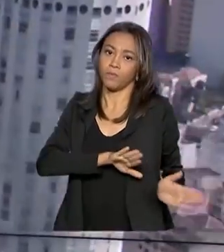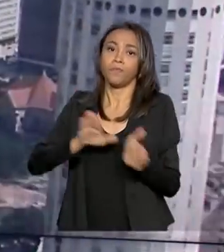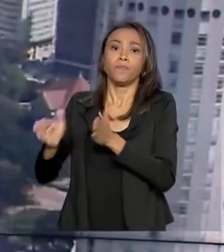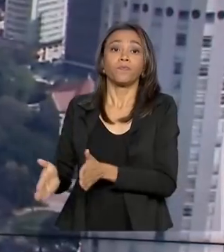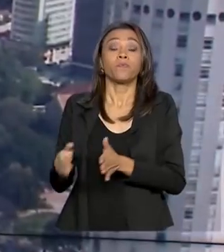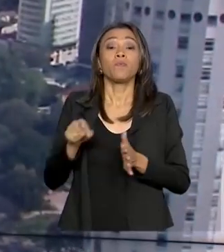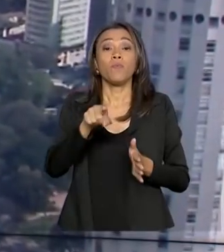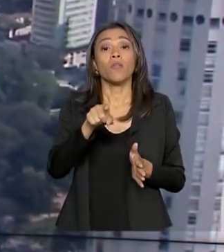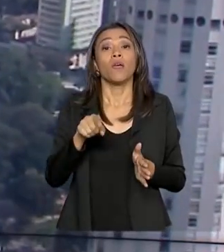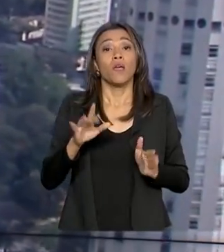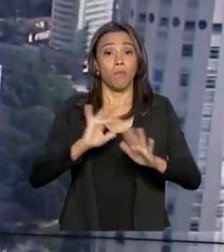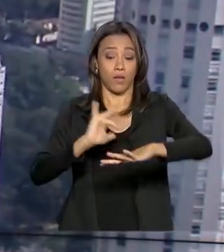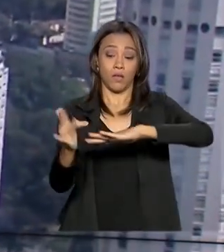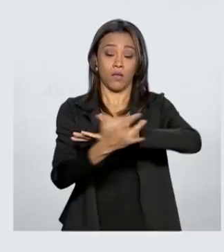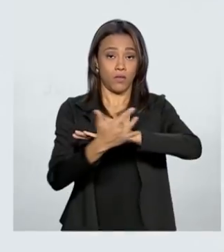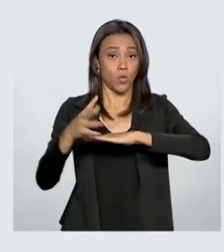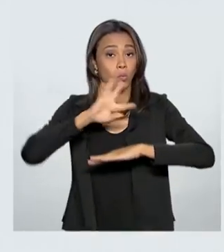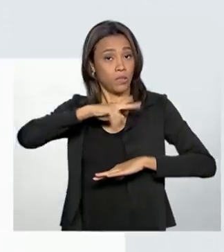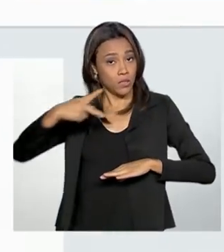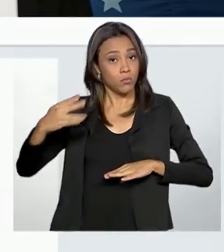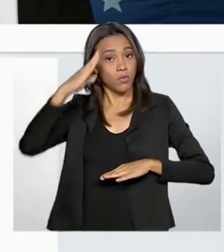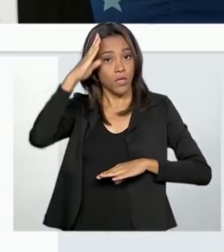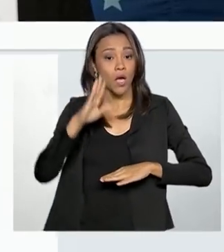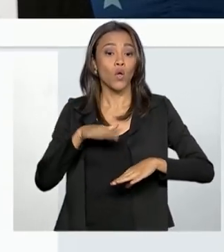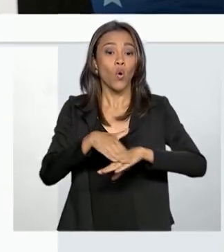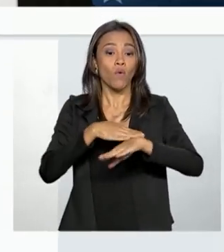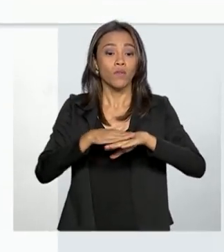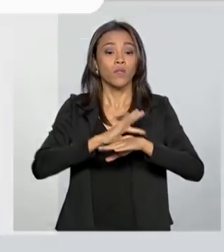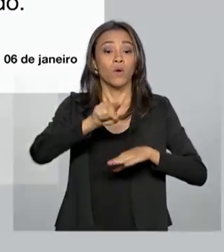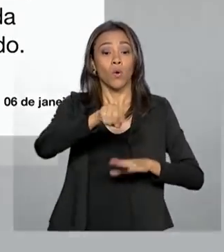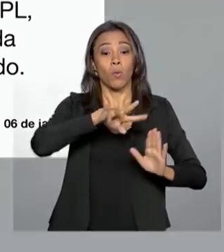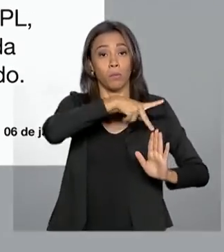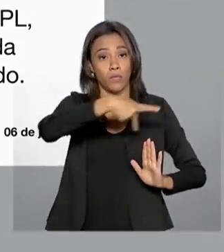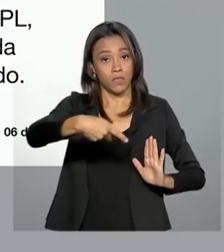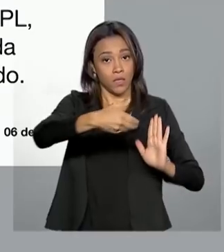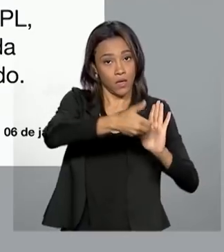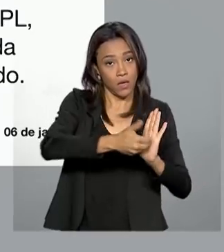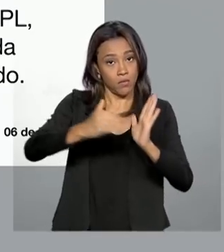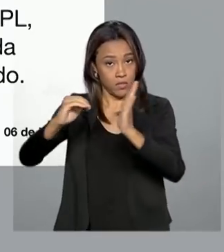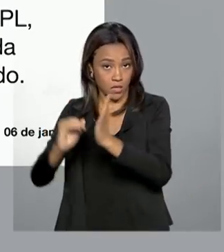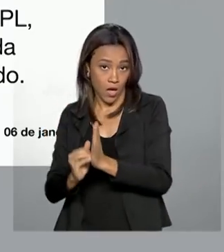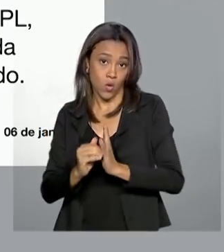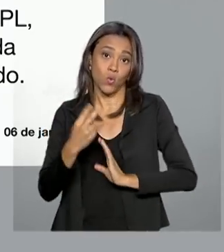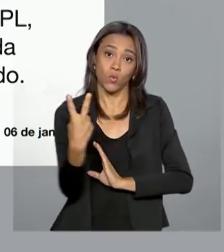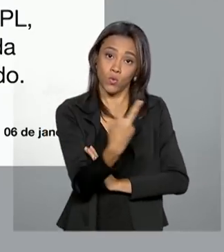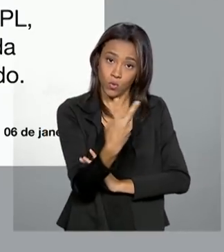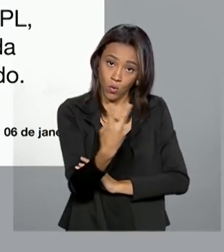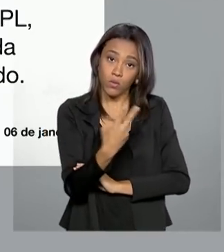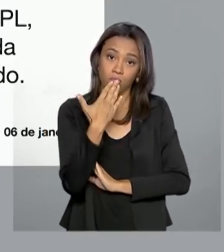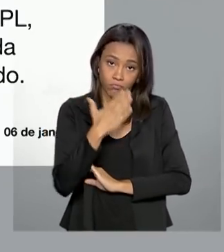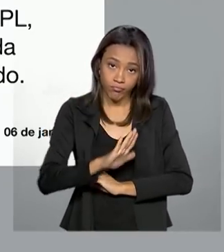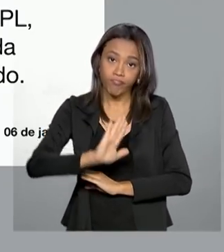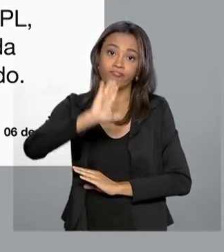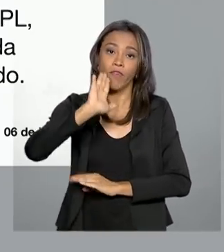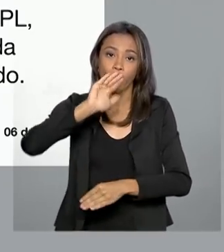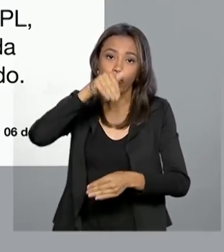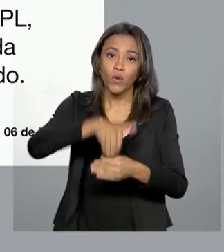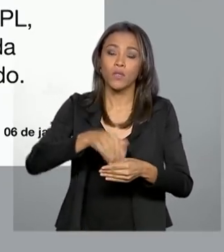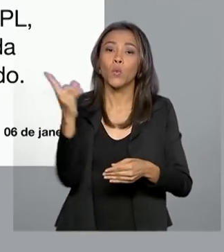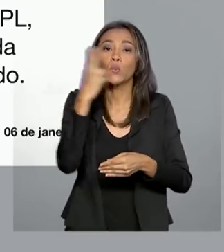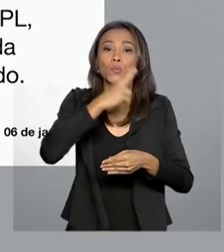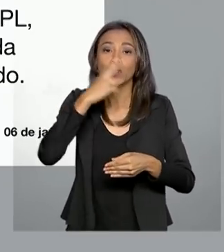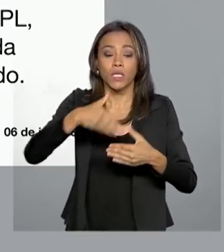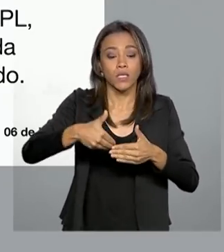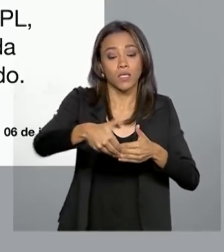Bolsonaro disse que conversou com os presidentes da Câmara e do Senado e que os dois se comprometeram a votar em regime de urgência